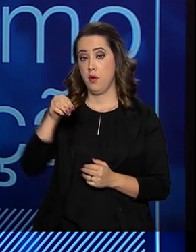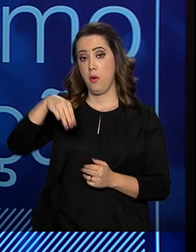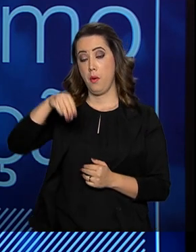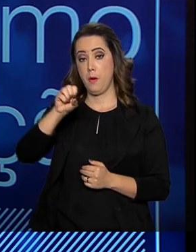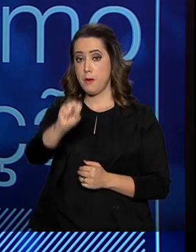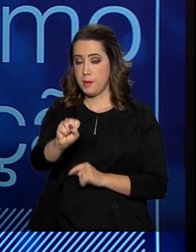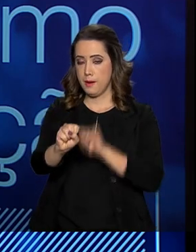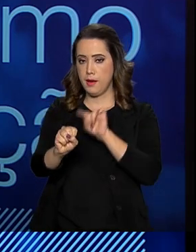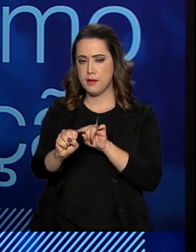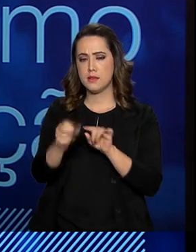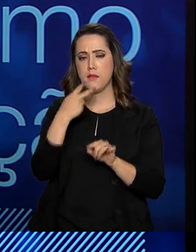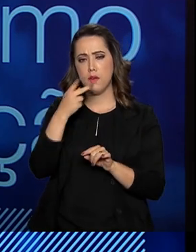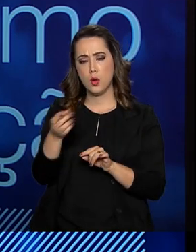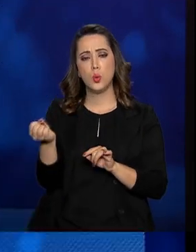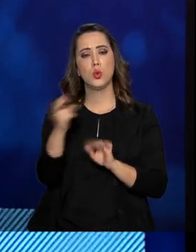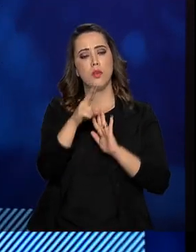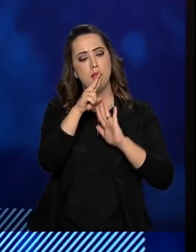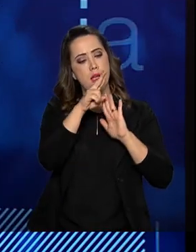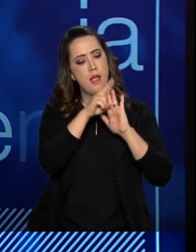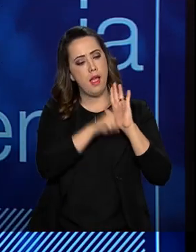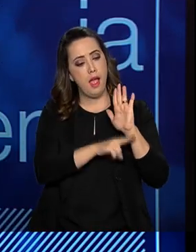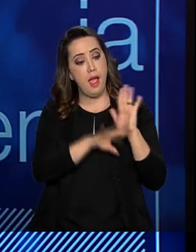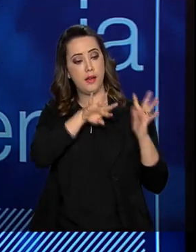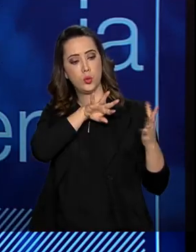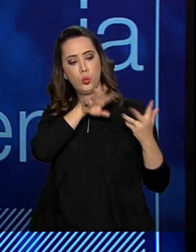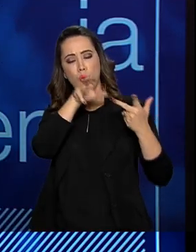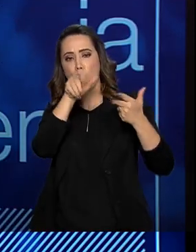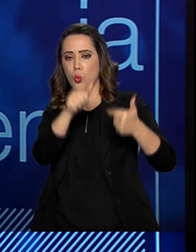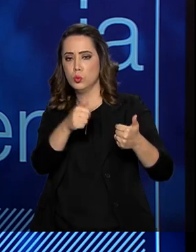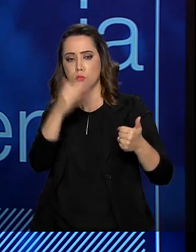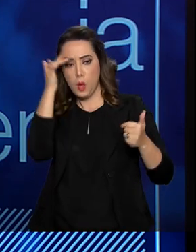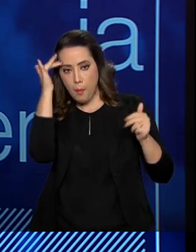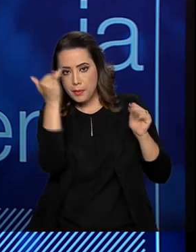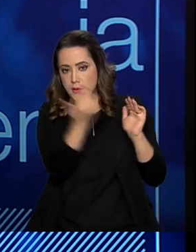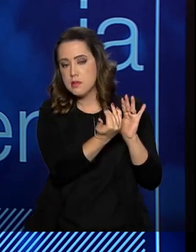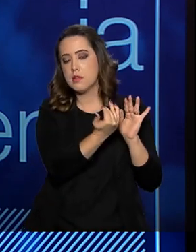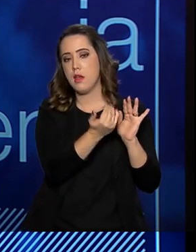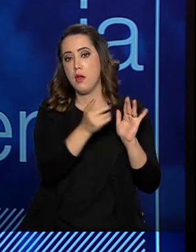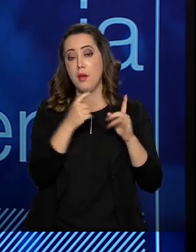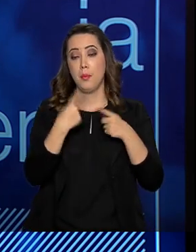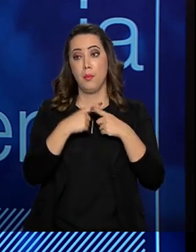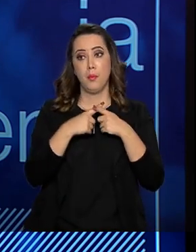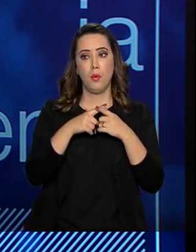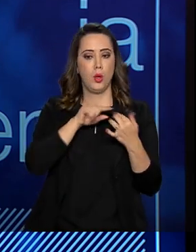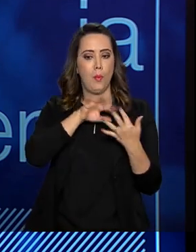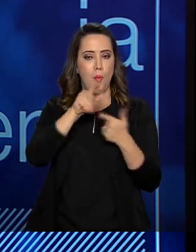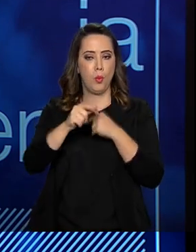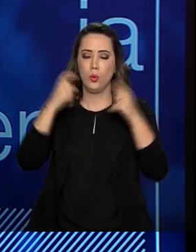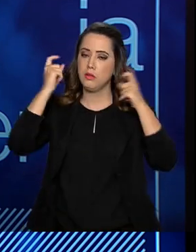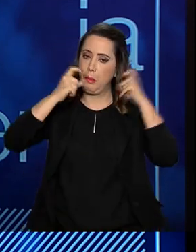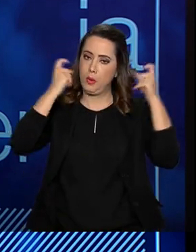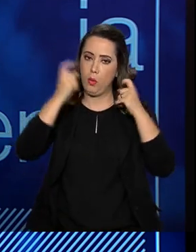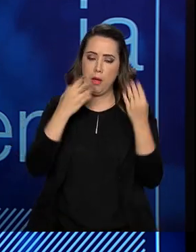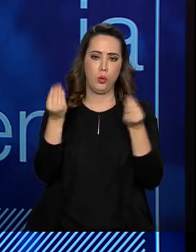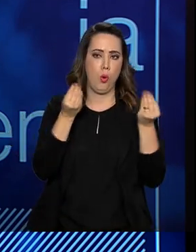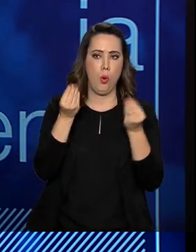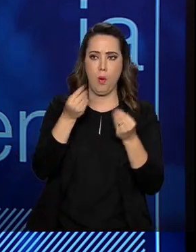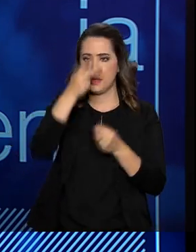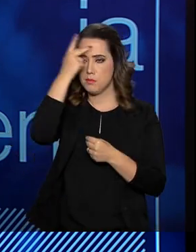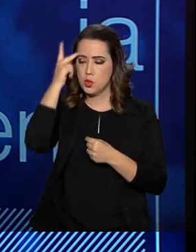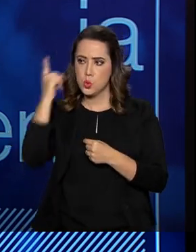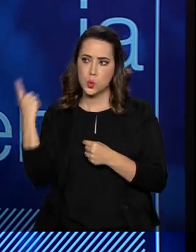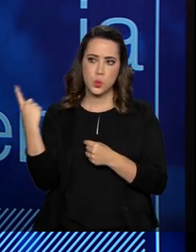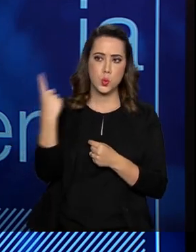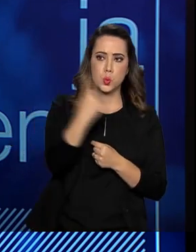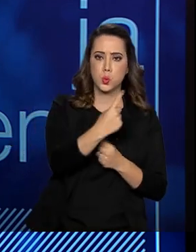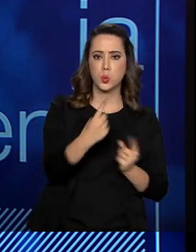colocou em vigor o novo Regulamento Sanitário Internacional. da preocupação internacional com o trânsito de pessoas, para